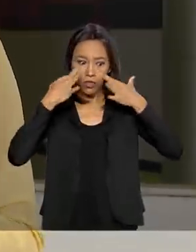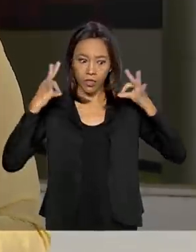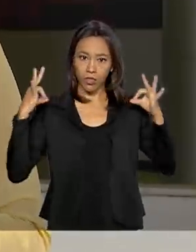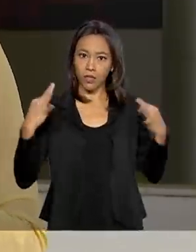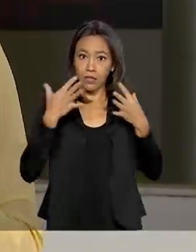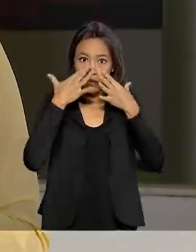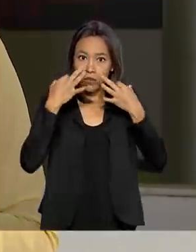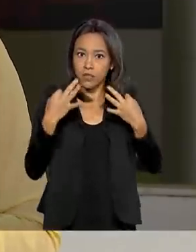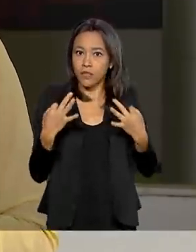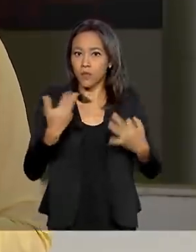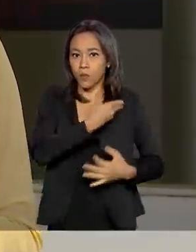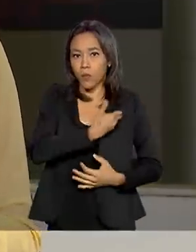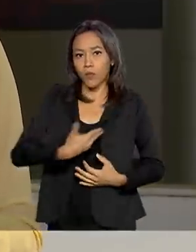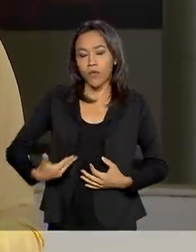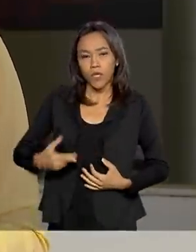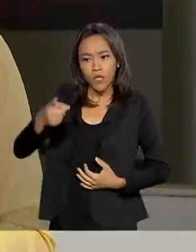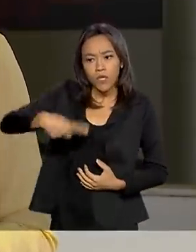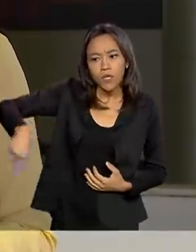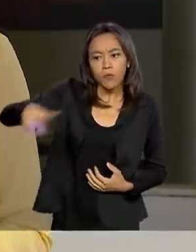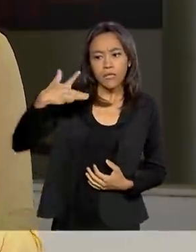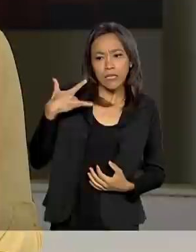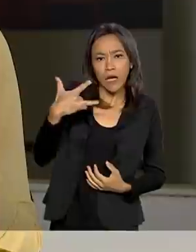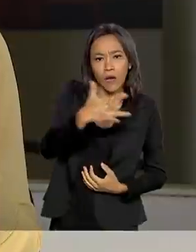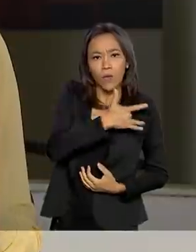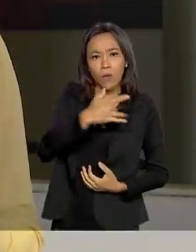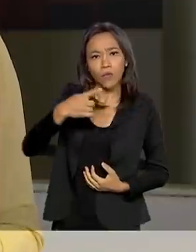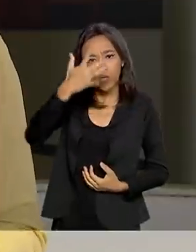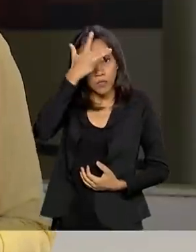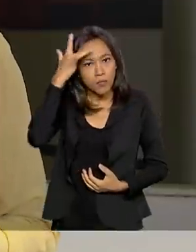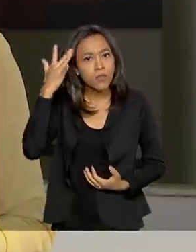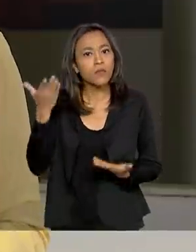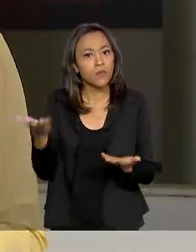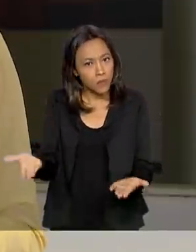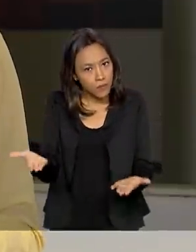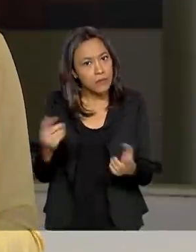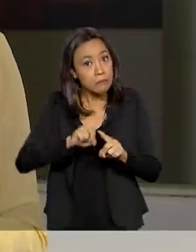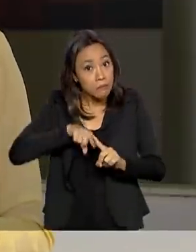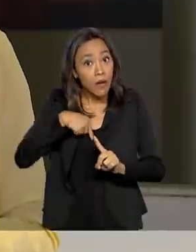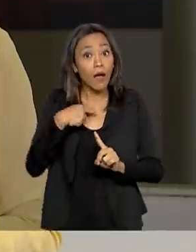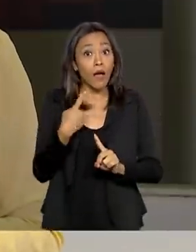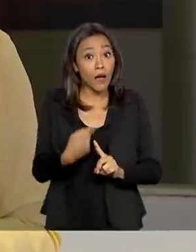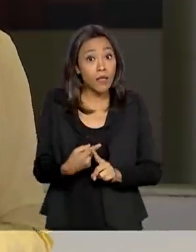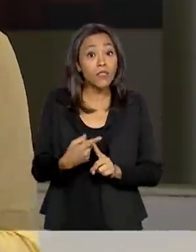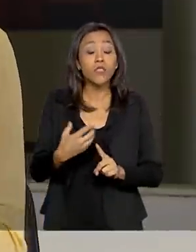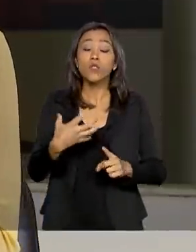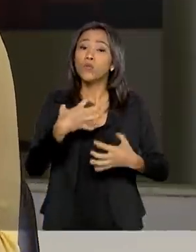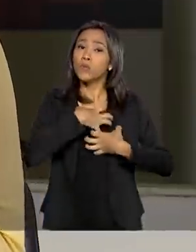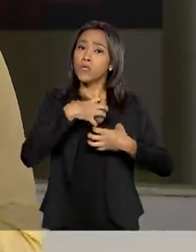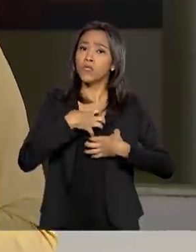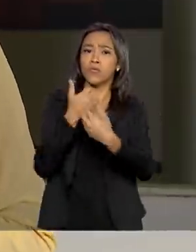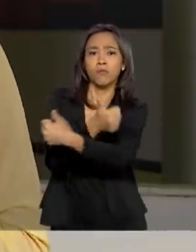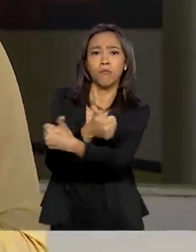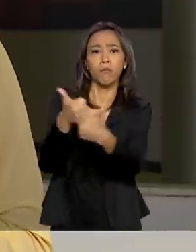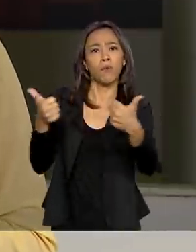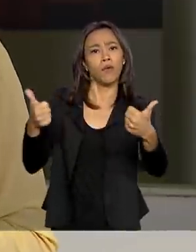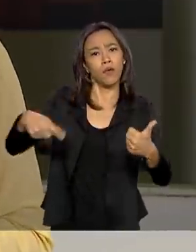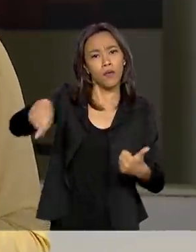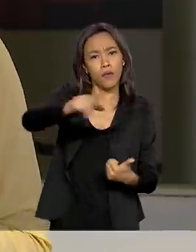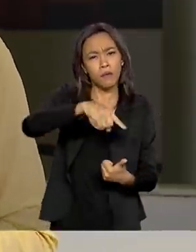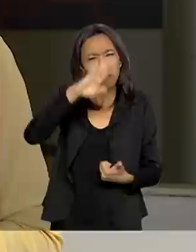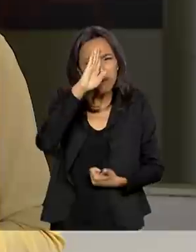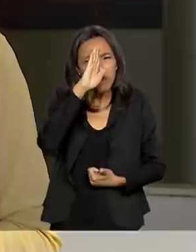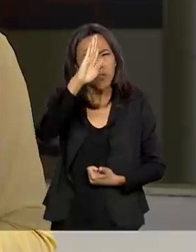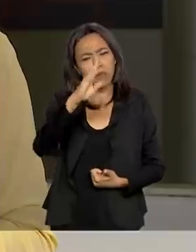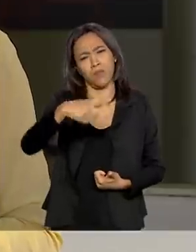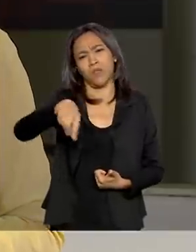a saúde das pessoas, a saúde da população e, mais ainda, com o bem-estar social, especialmente daquelas pessoas